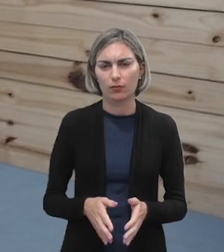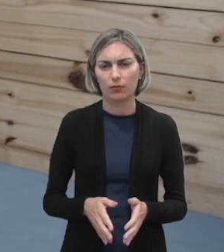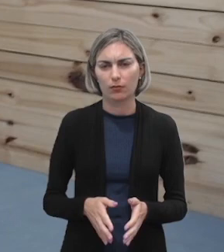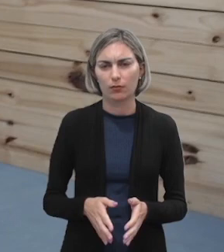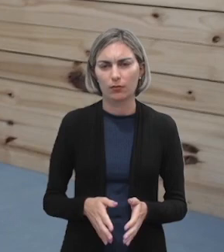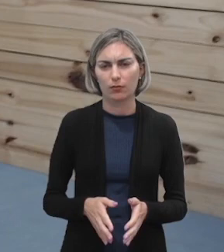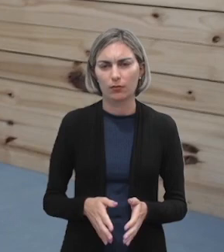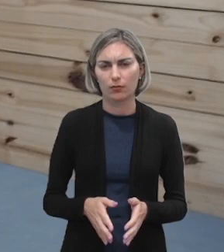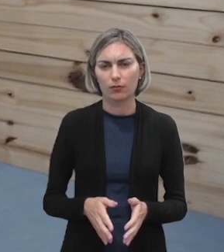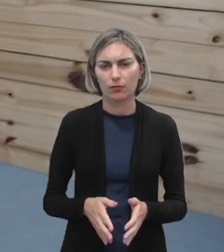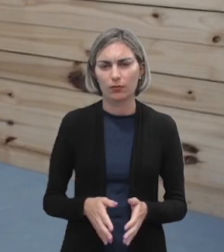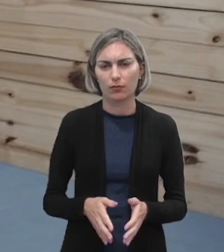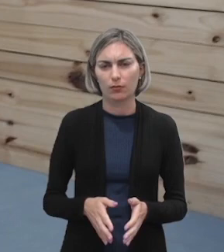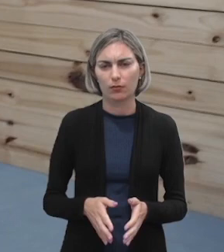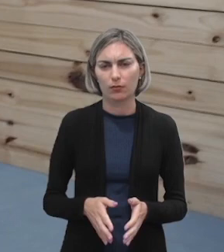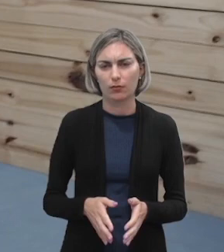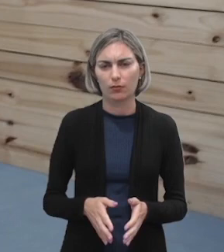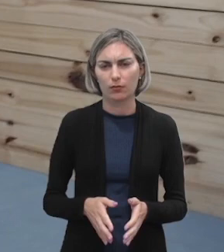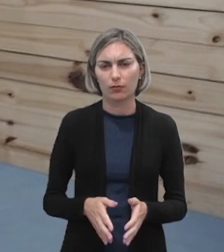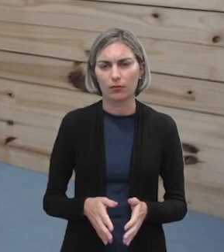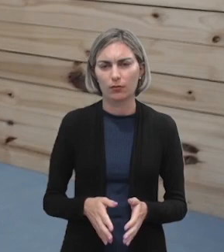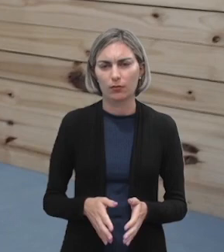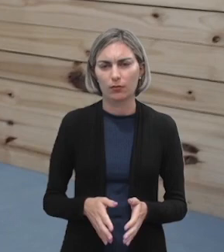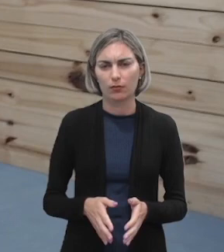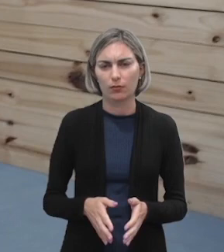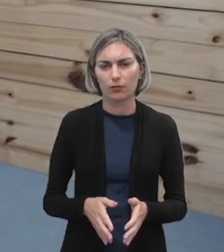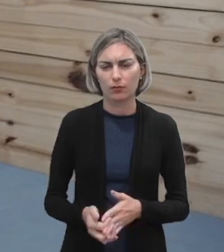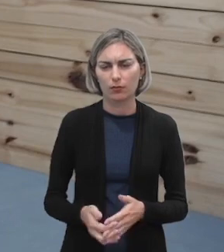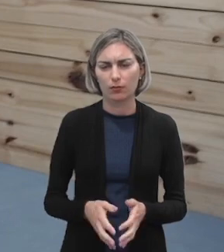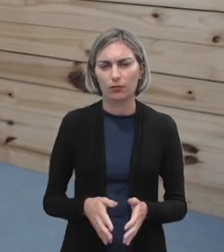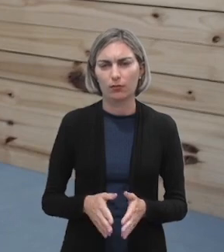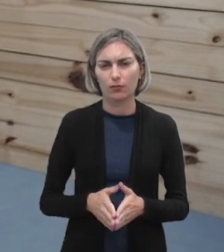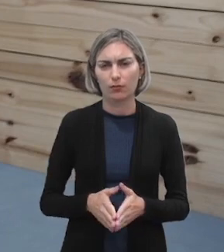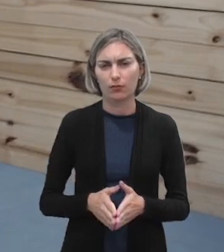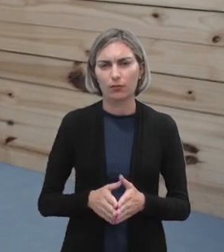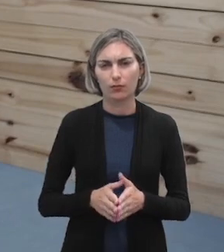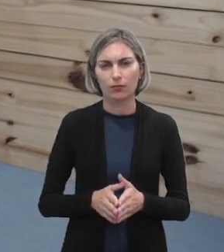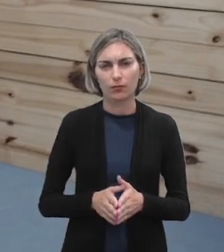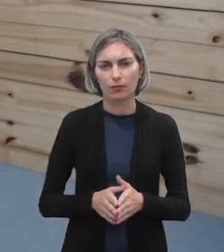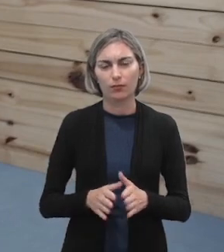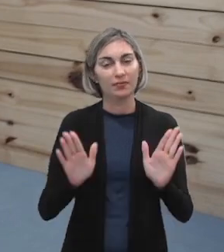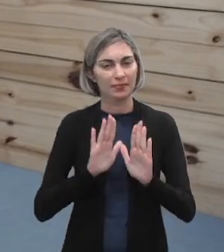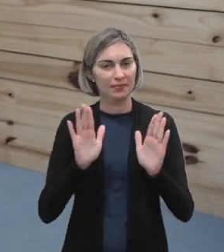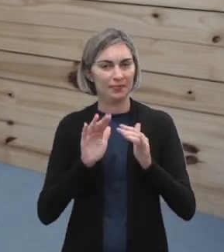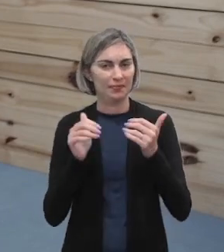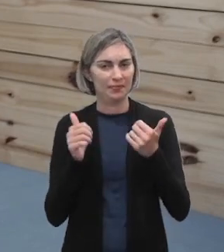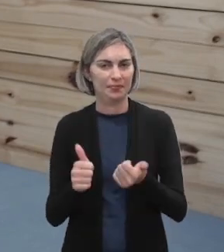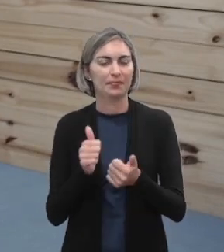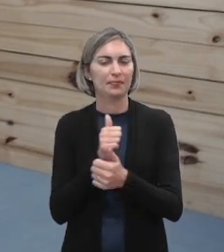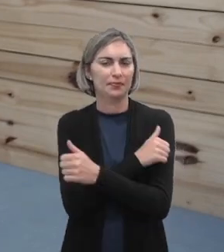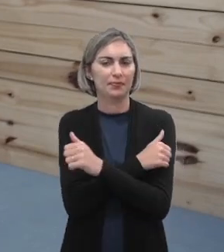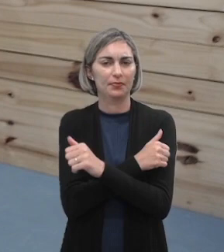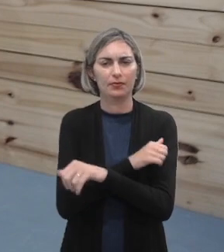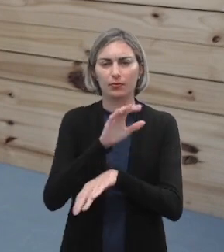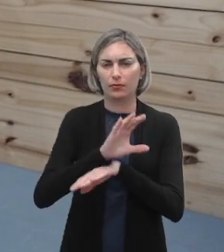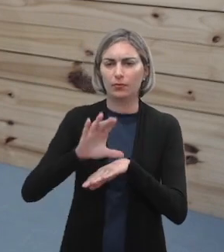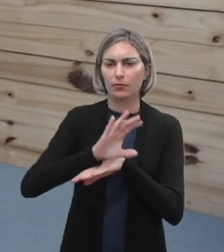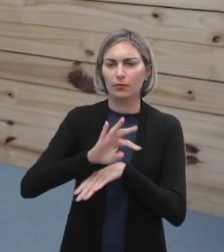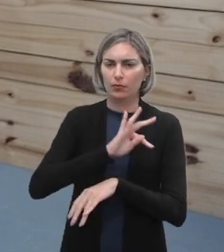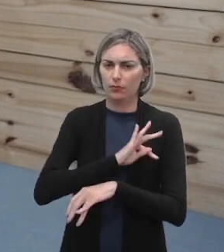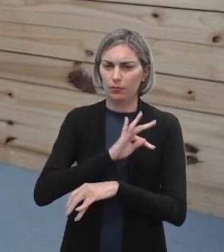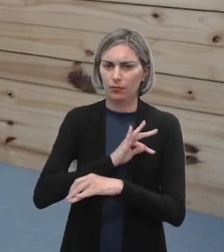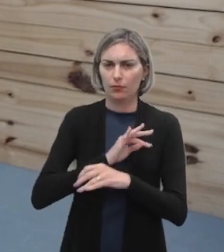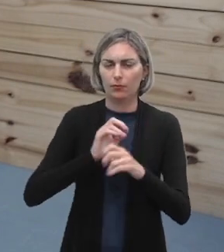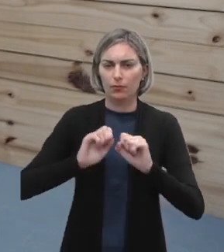Pernambuco. Abaixo, à direita da tela, janela de livros. Olá, estudantes do curso Técnico